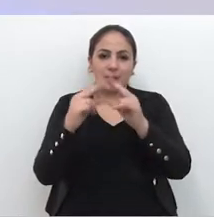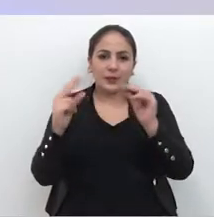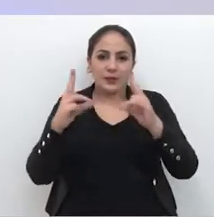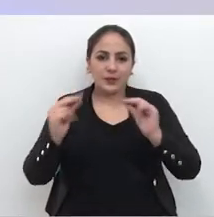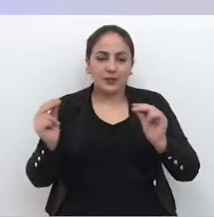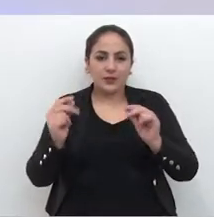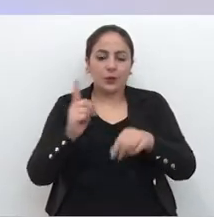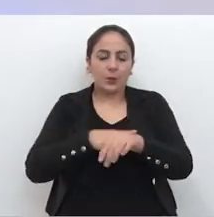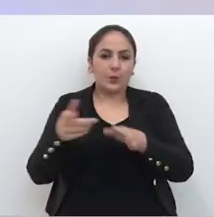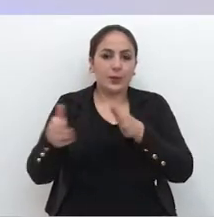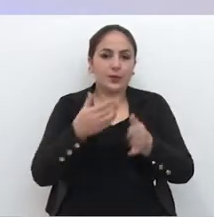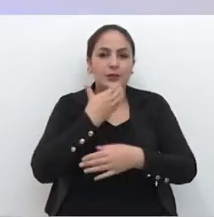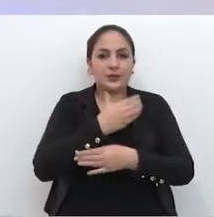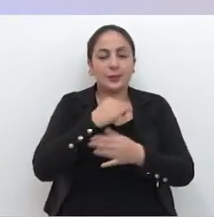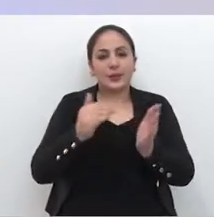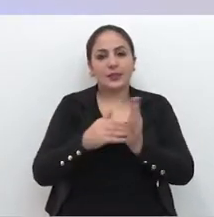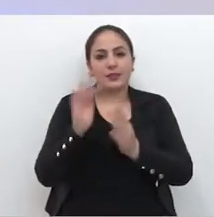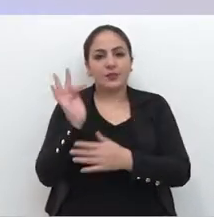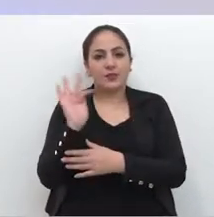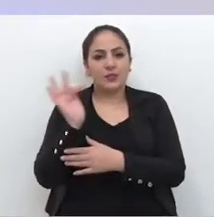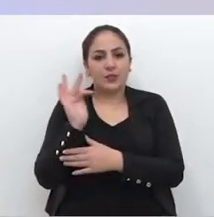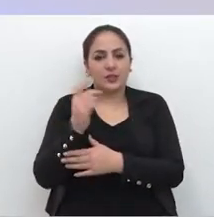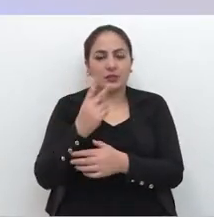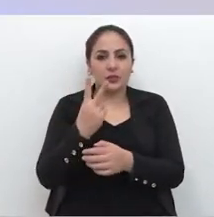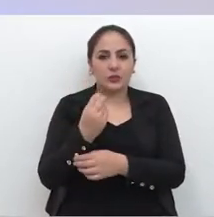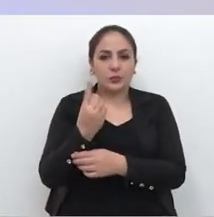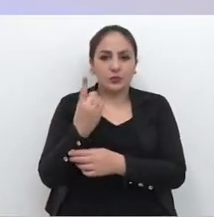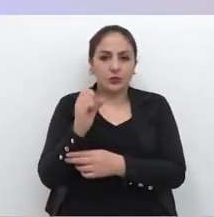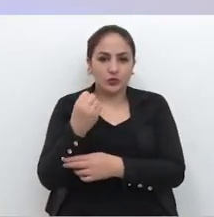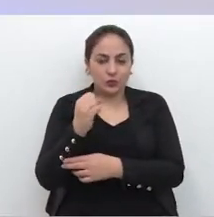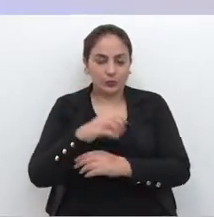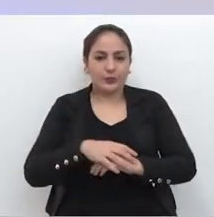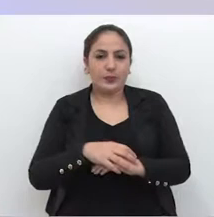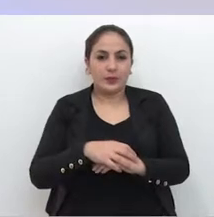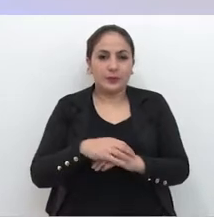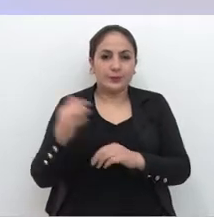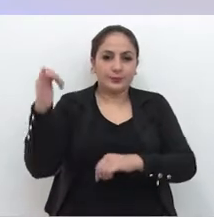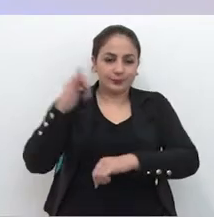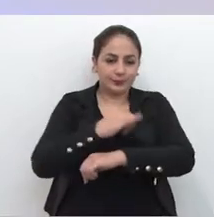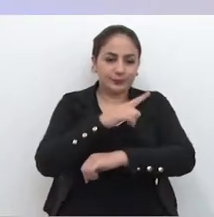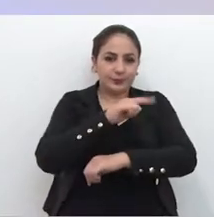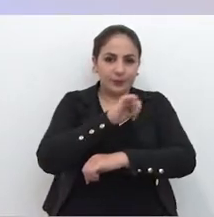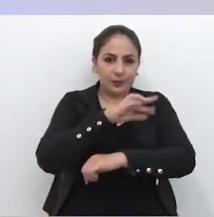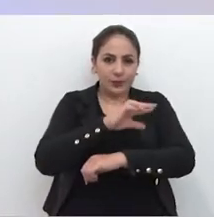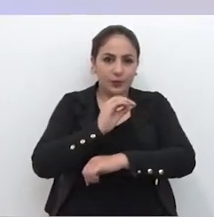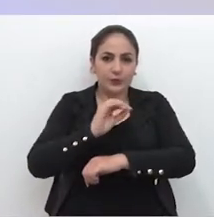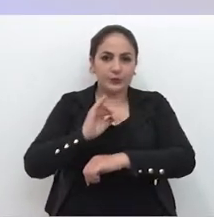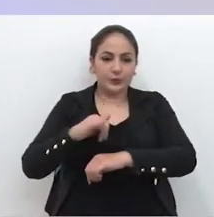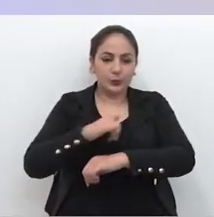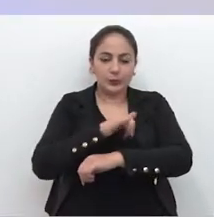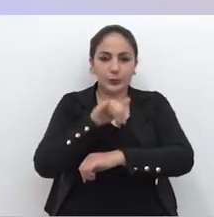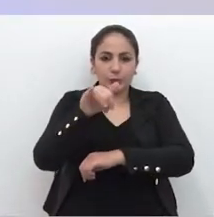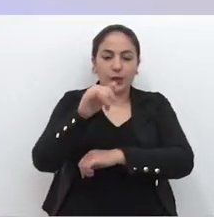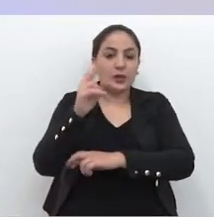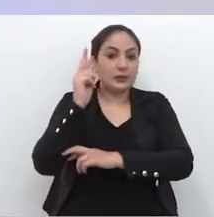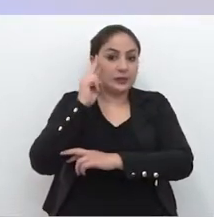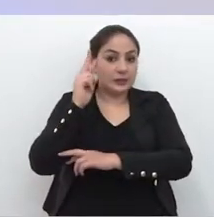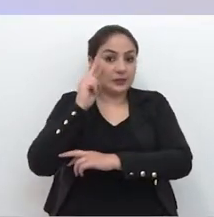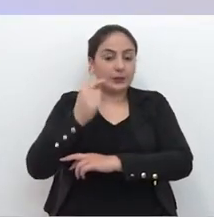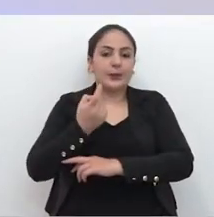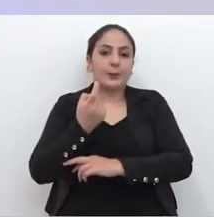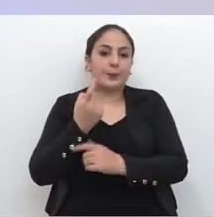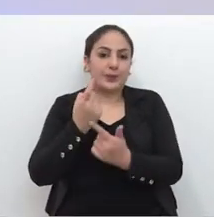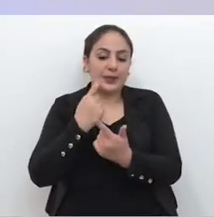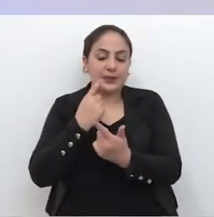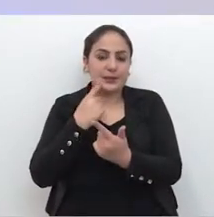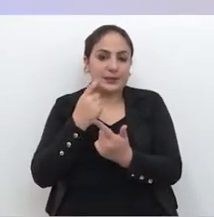Florianópolis, no período de dezembro a fevereiro de 2018. Do aeroporto Lauro Cortes, as saídas serão nas